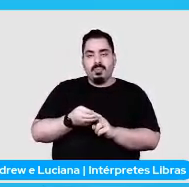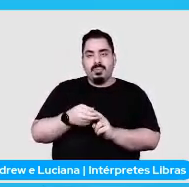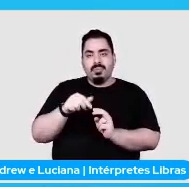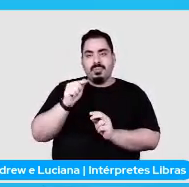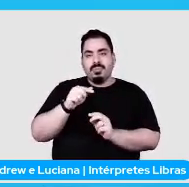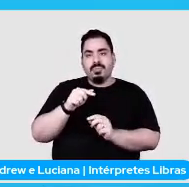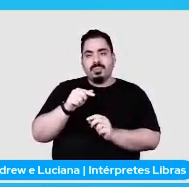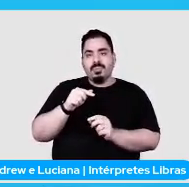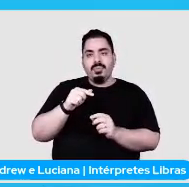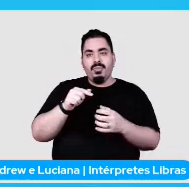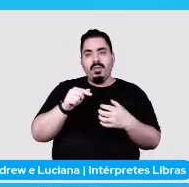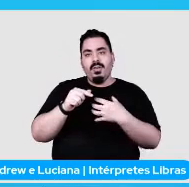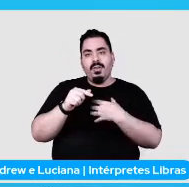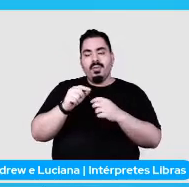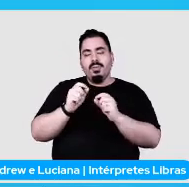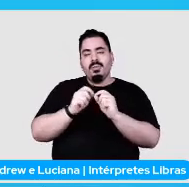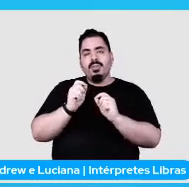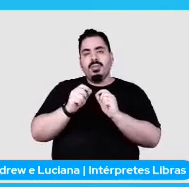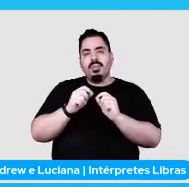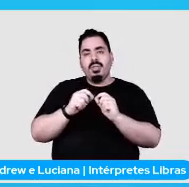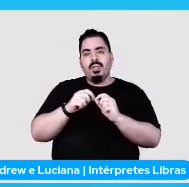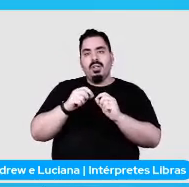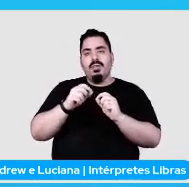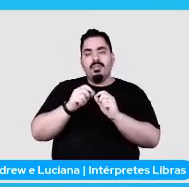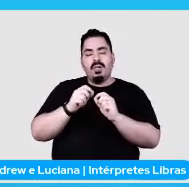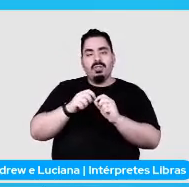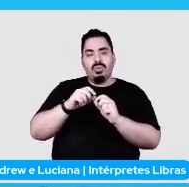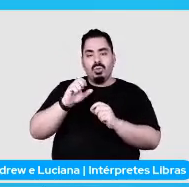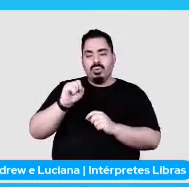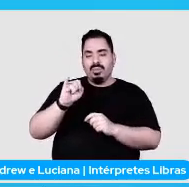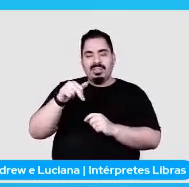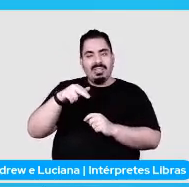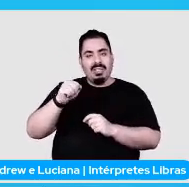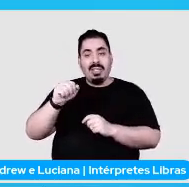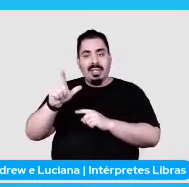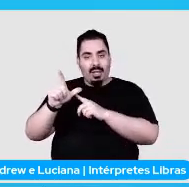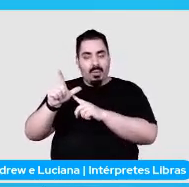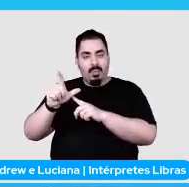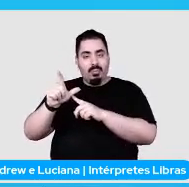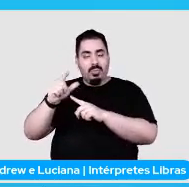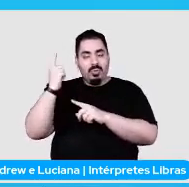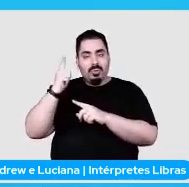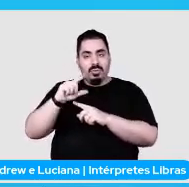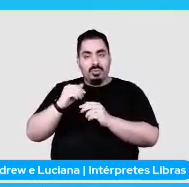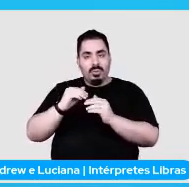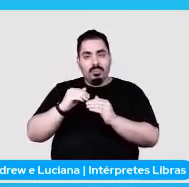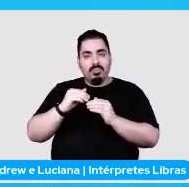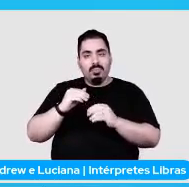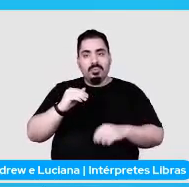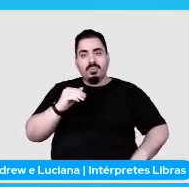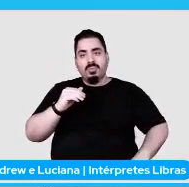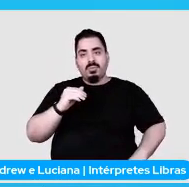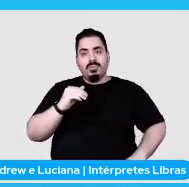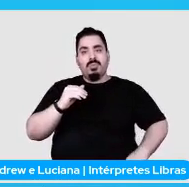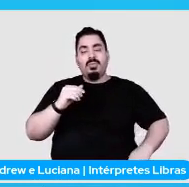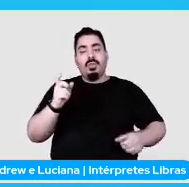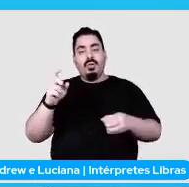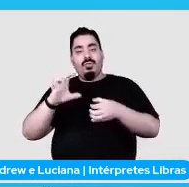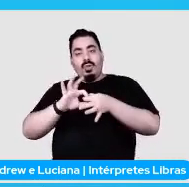o sinal para você, e aí você pode vincular uma ação a esse sinal. Quem viu minha palestra no passado sobre Scrapize sabe que